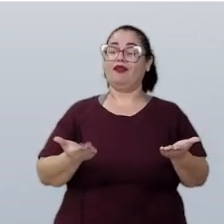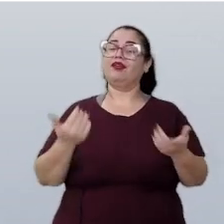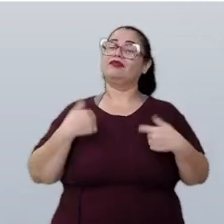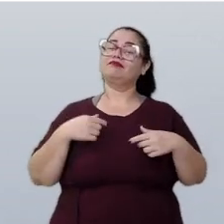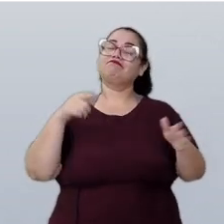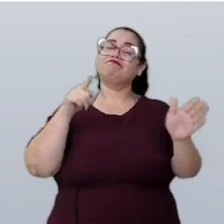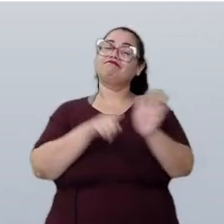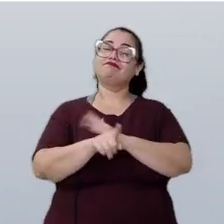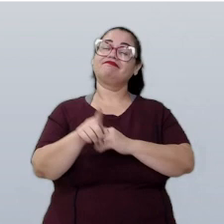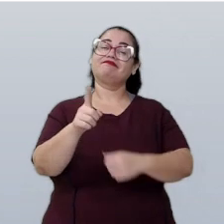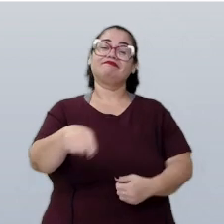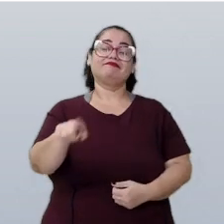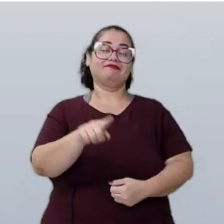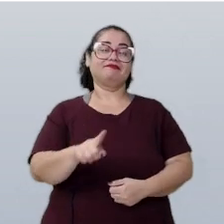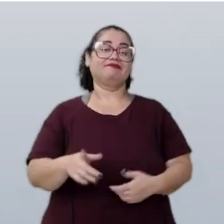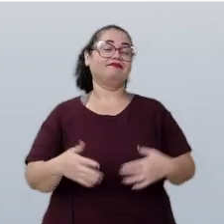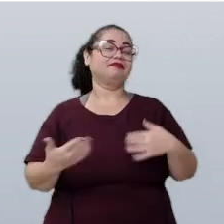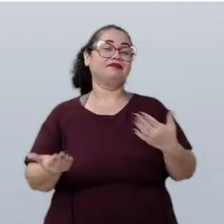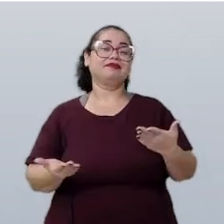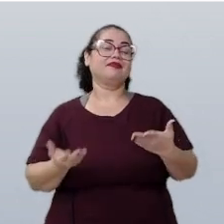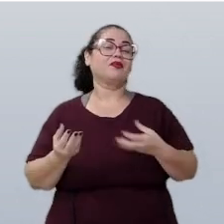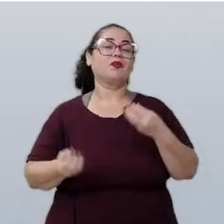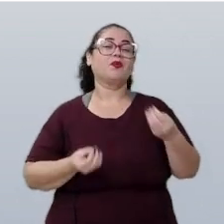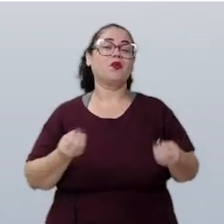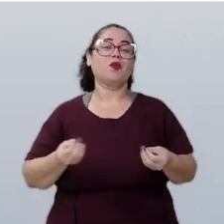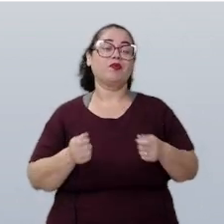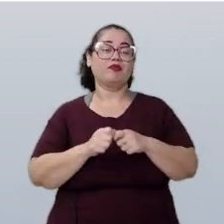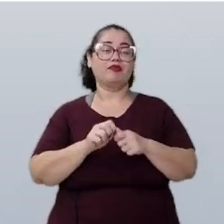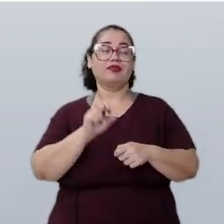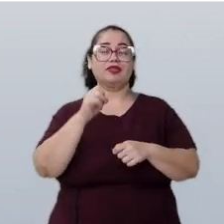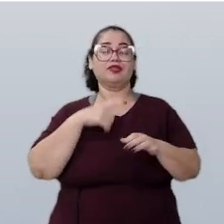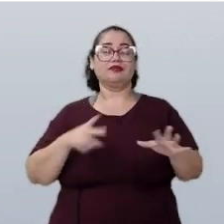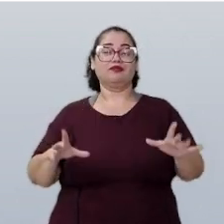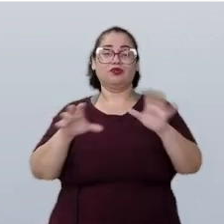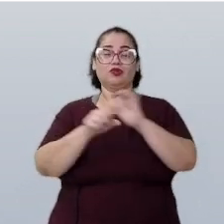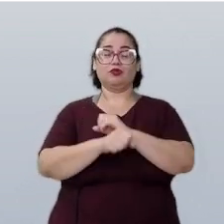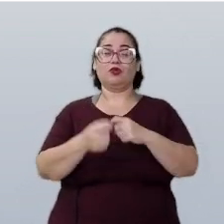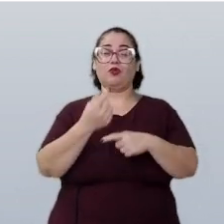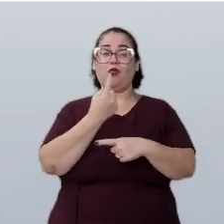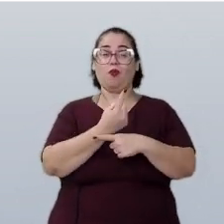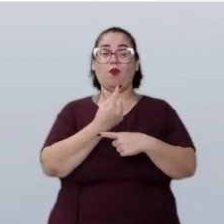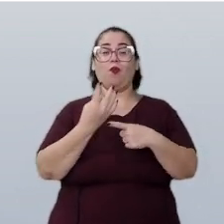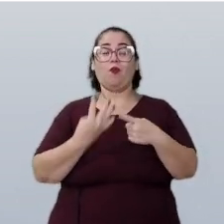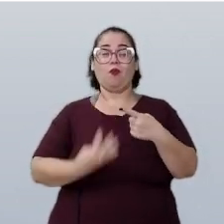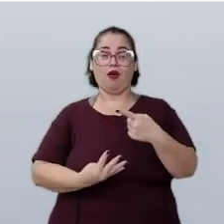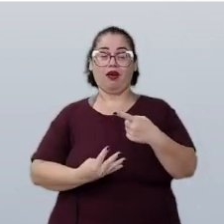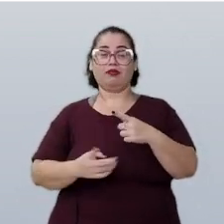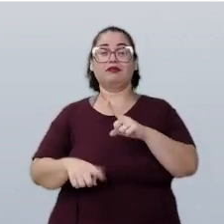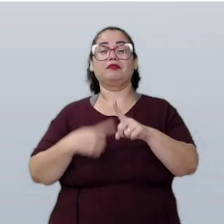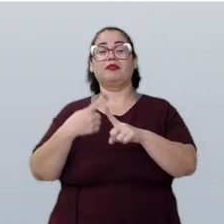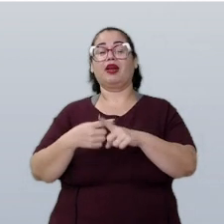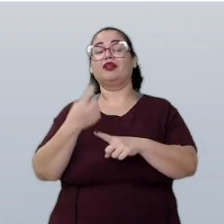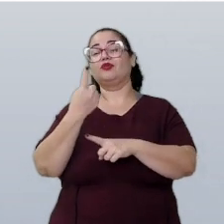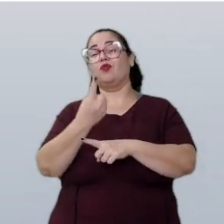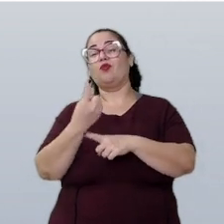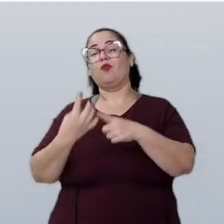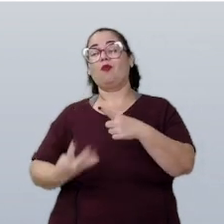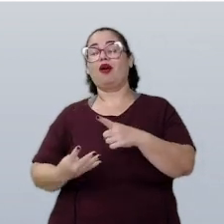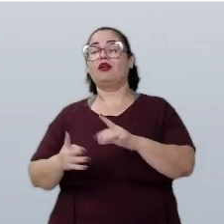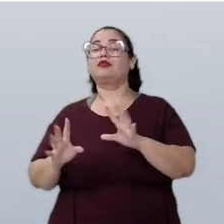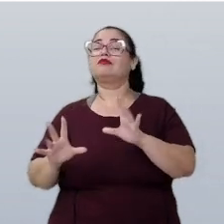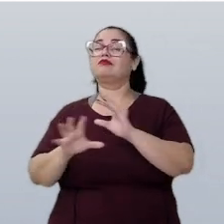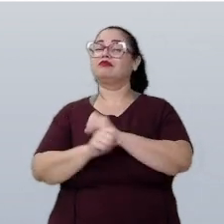eu pergunto para você. O que acontece quando somamos um quarto de hora mais um quarto